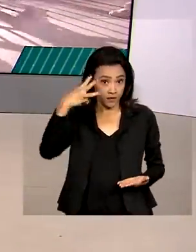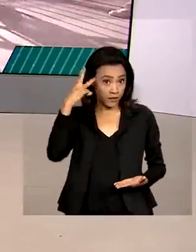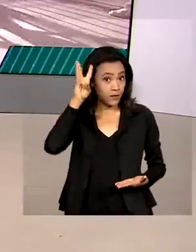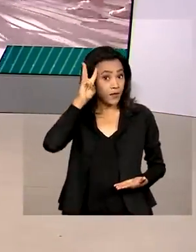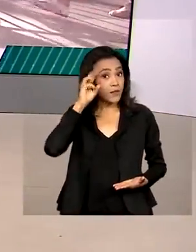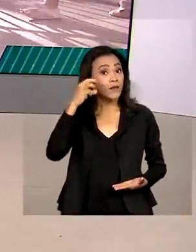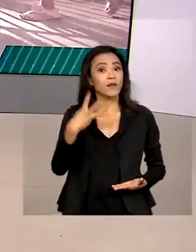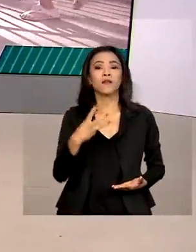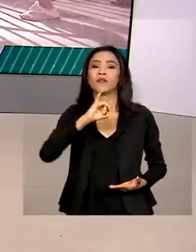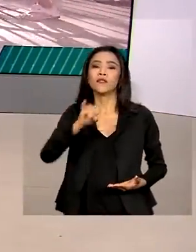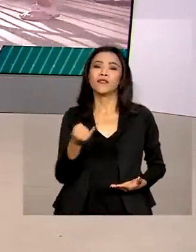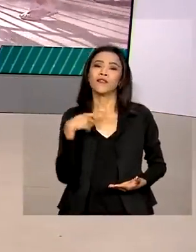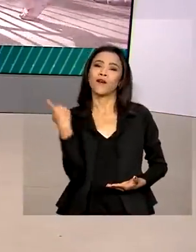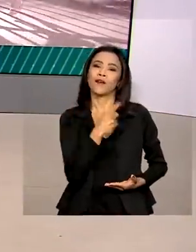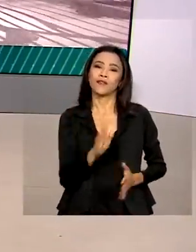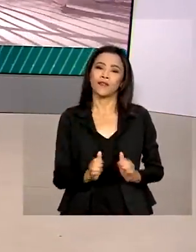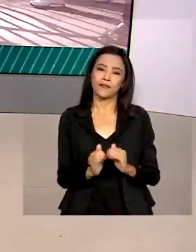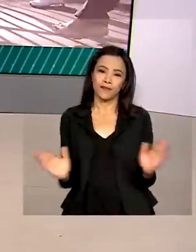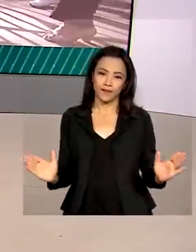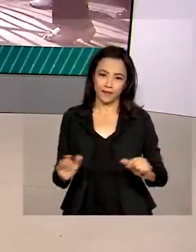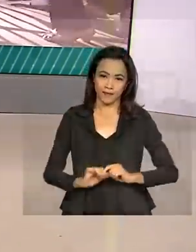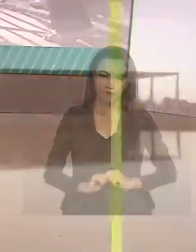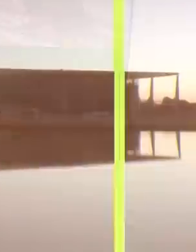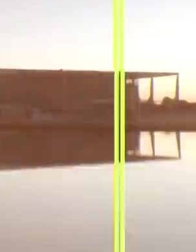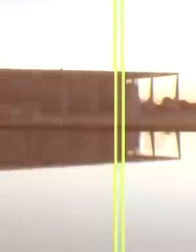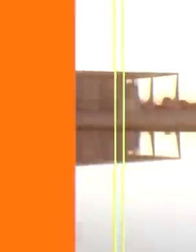janeiro, o Brasil em Dia já está no ar.